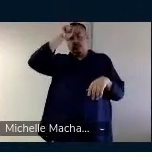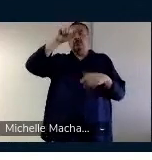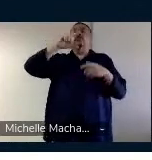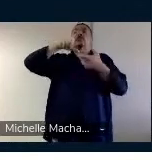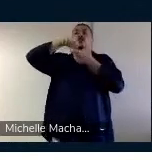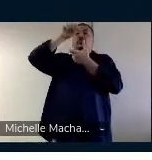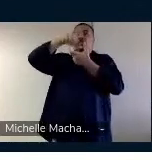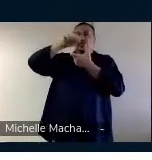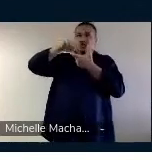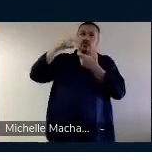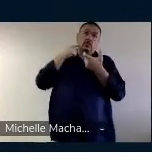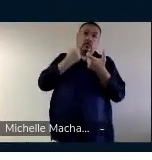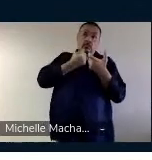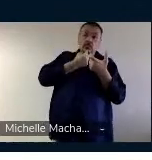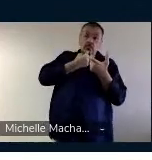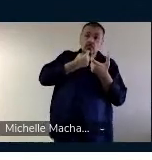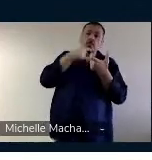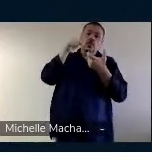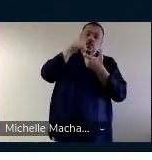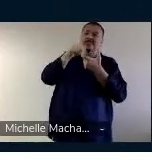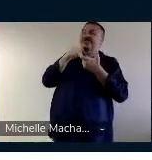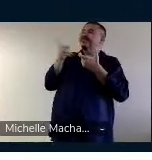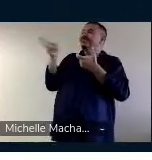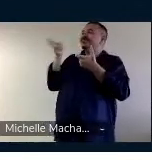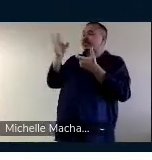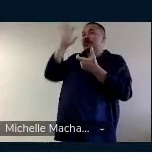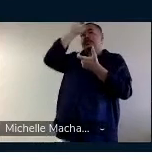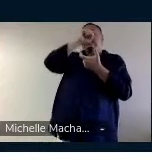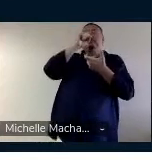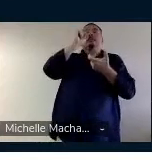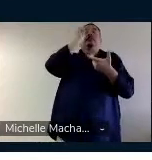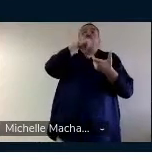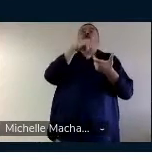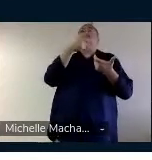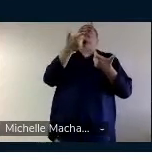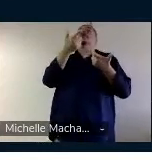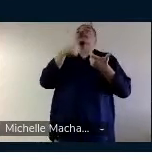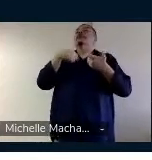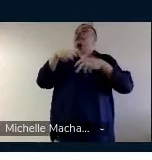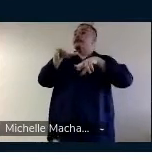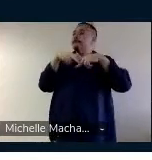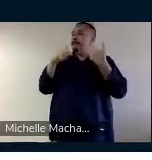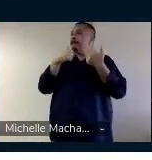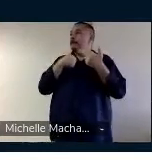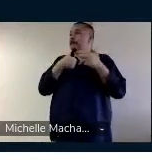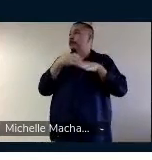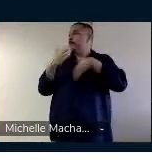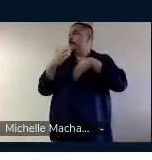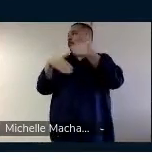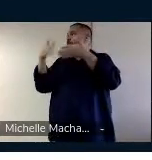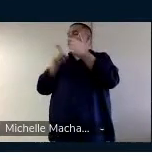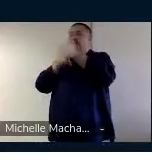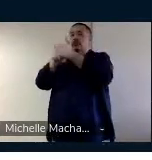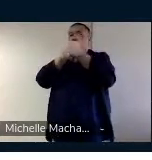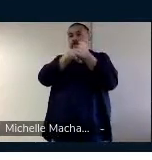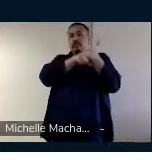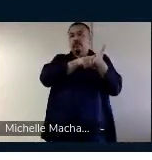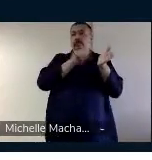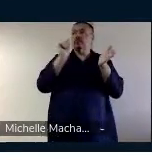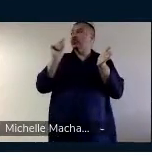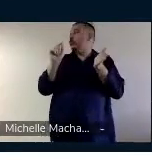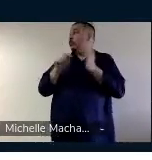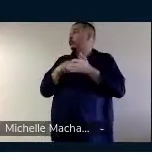pelos surdos. Então, com base nessa problemática, a gente desenvolveu a seguinte pesquisa.